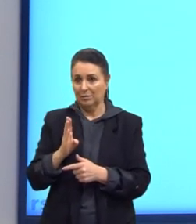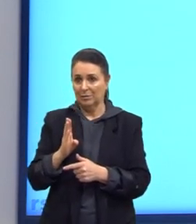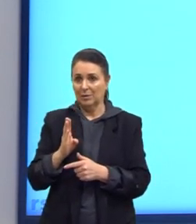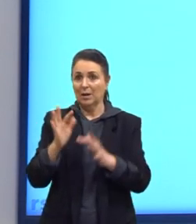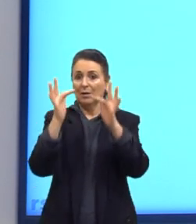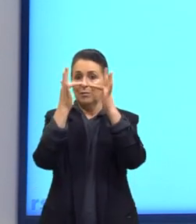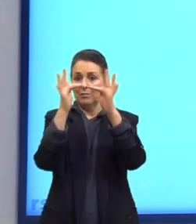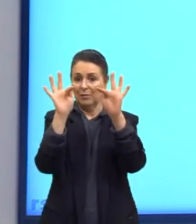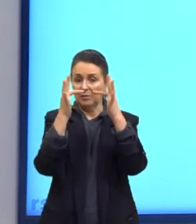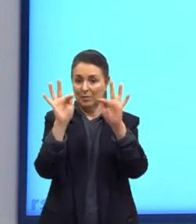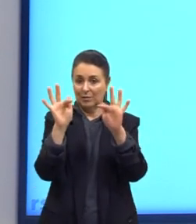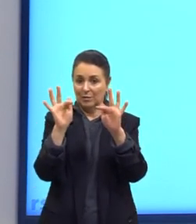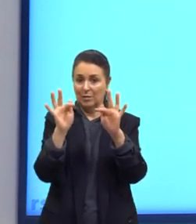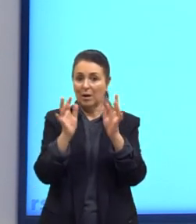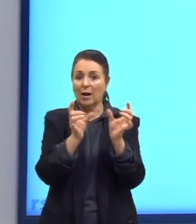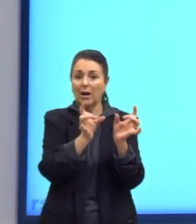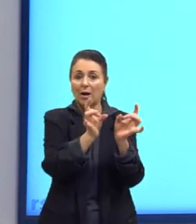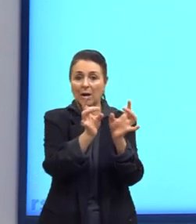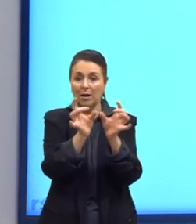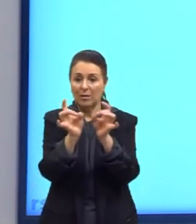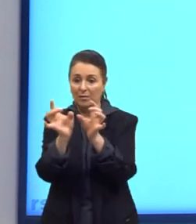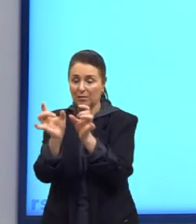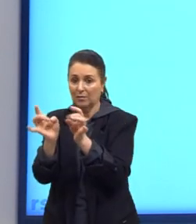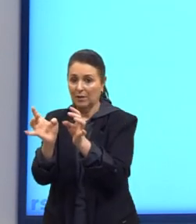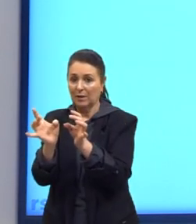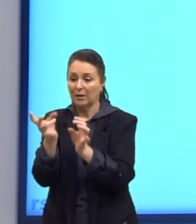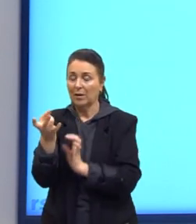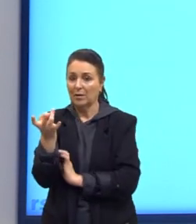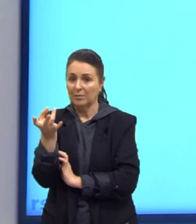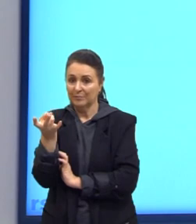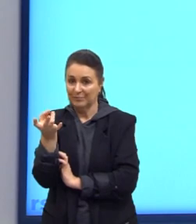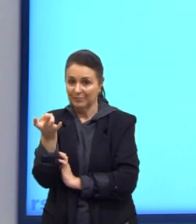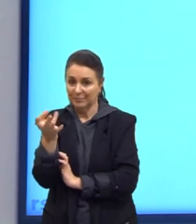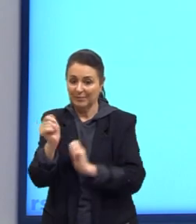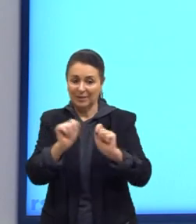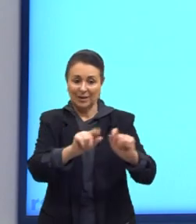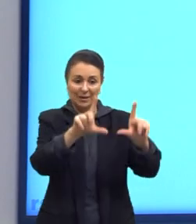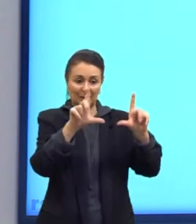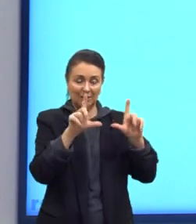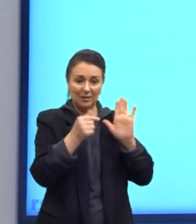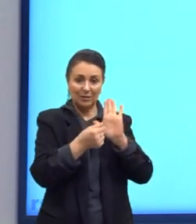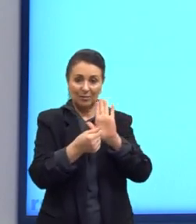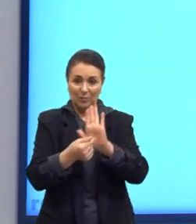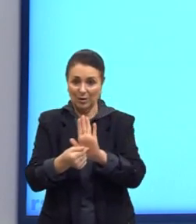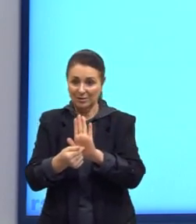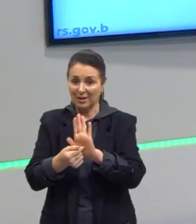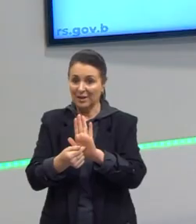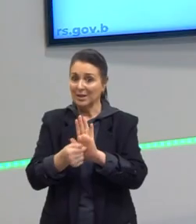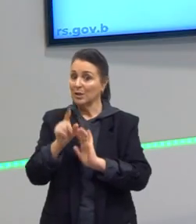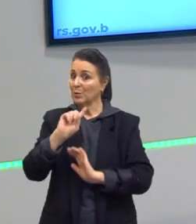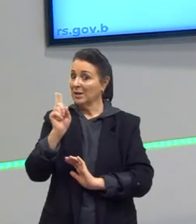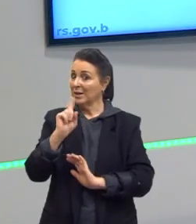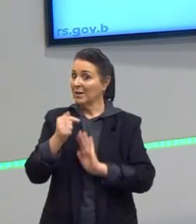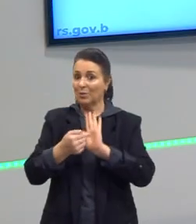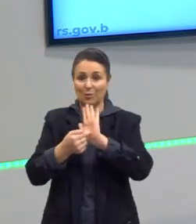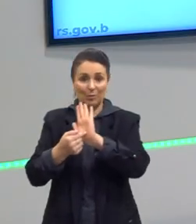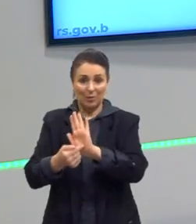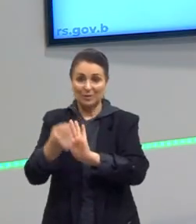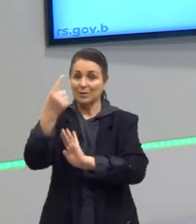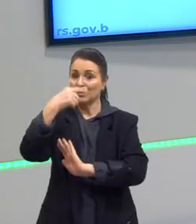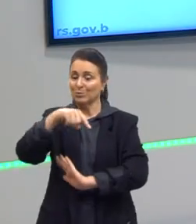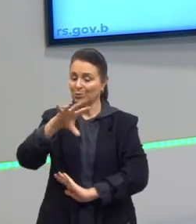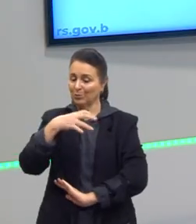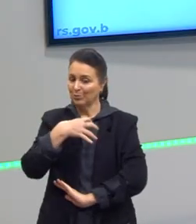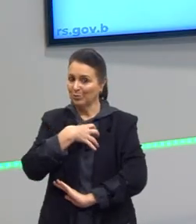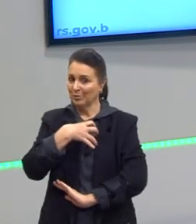ele fala que o tráfico que a TV mostra, que é o tráfico de drogas, e o tráfico que a TV não mostra, que são as outras formas